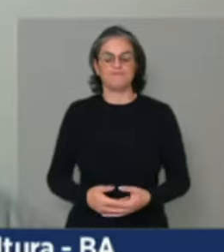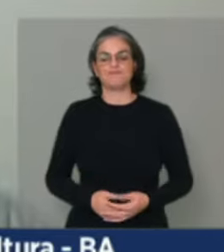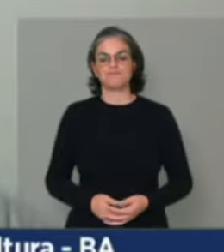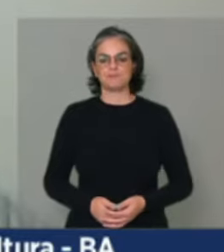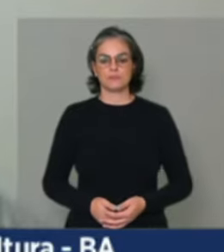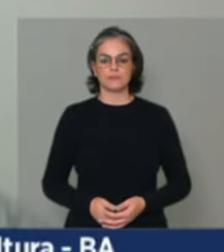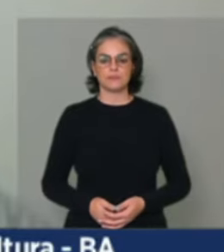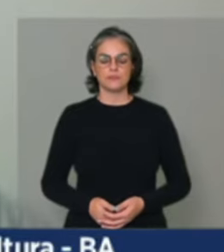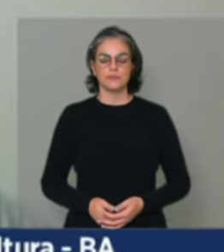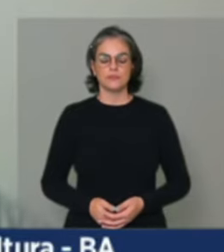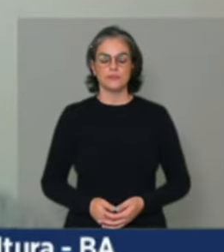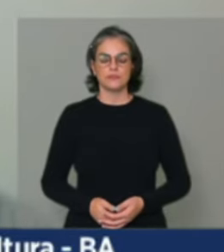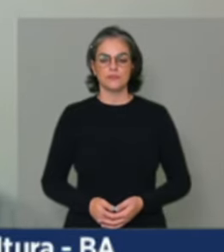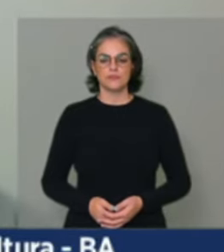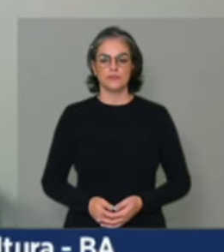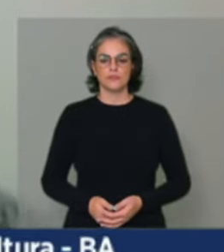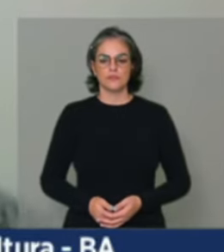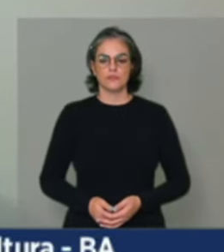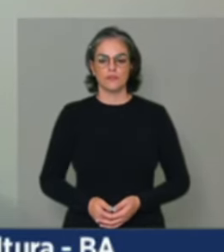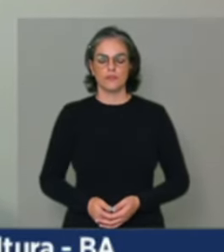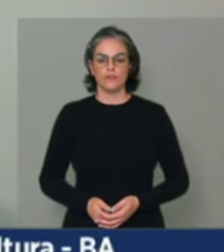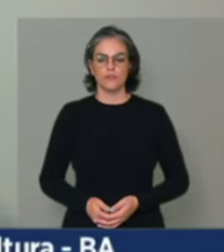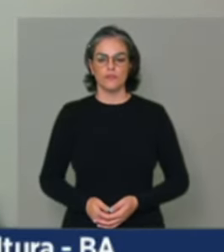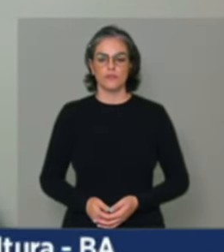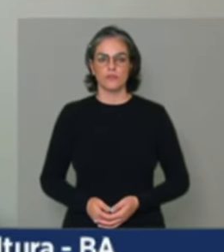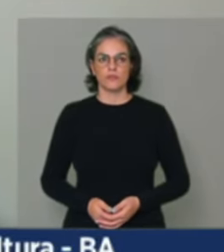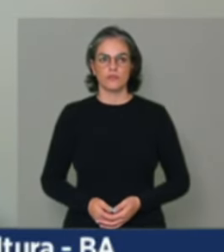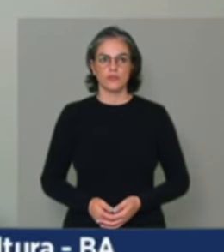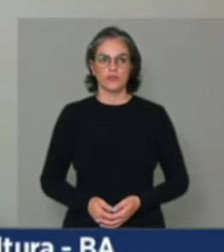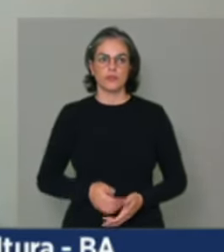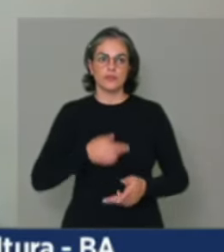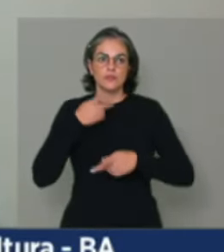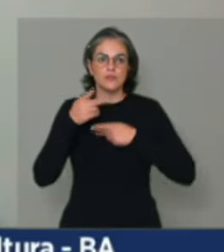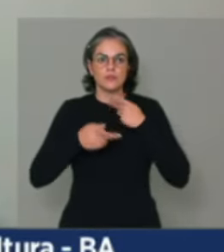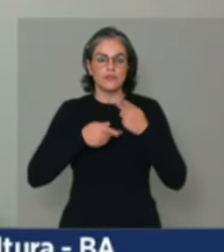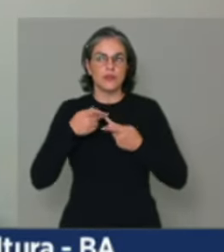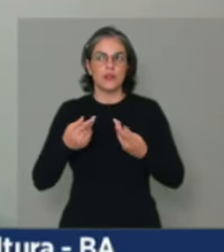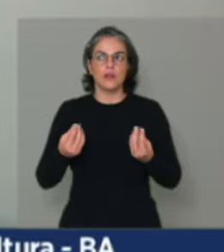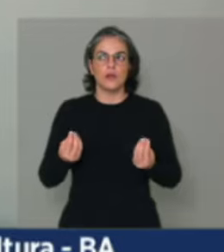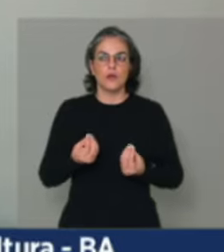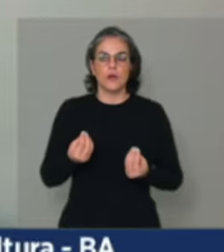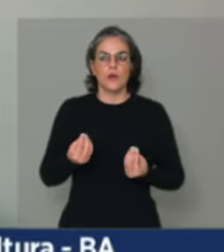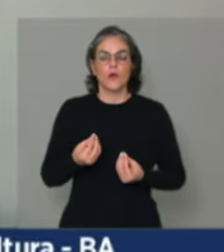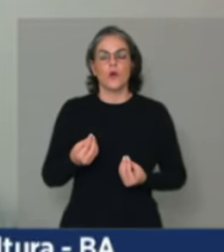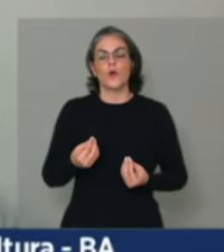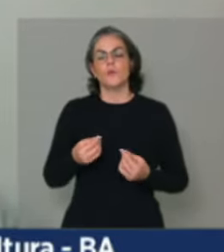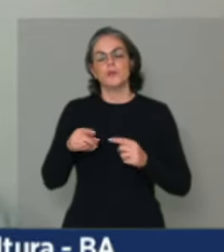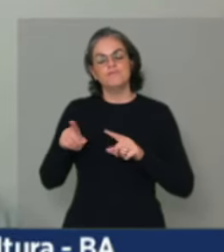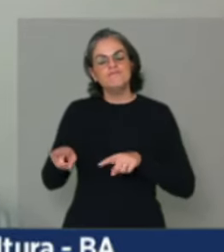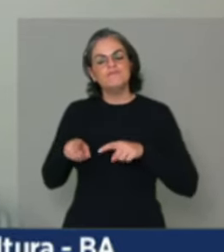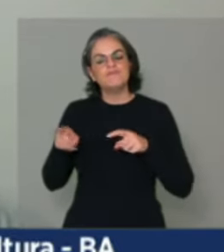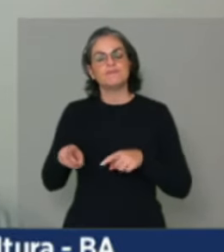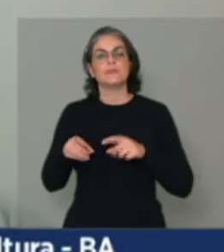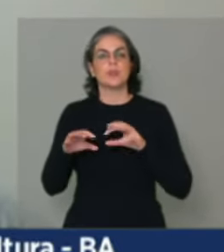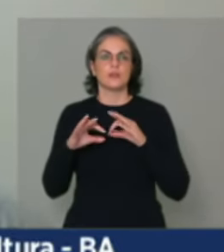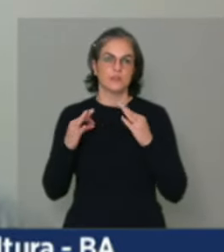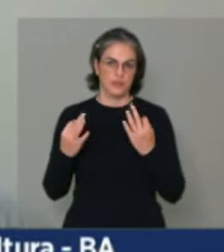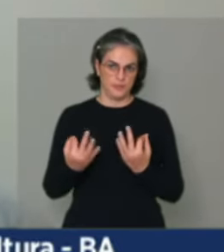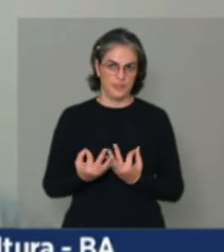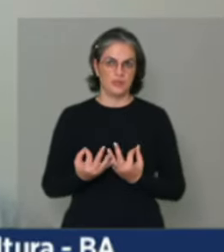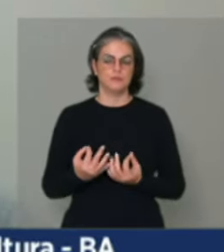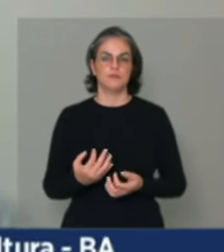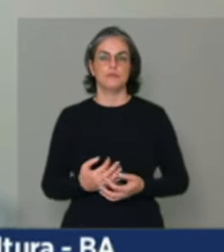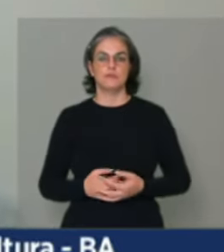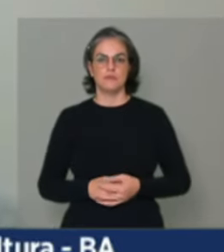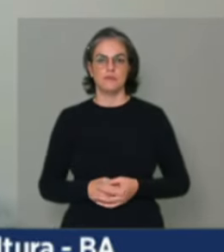né? Trazendo para o nosso dia a dia a questão da nossa agricultura familiar, a gente, né? Faz